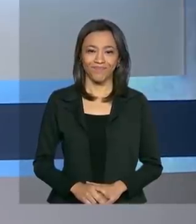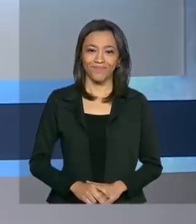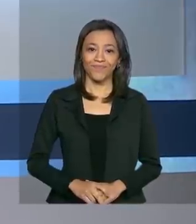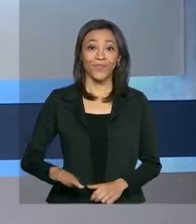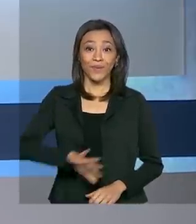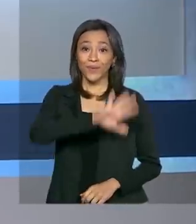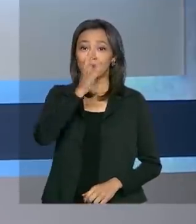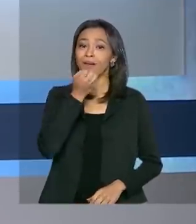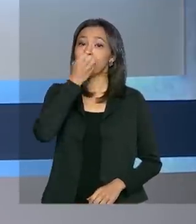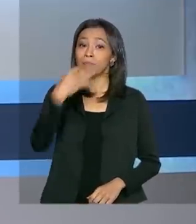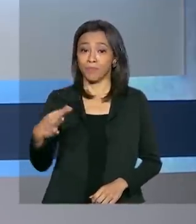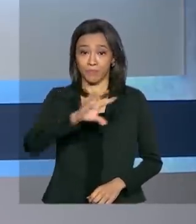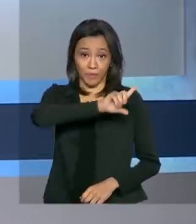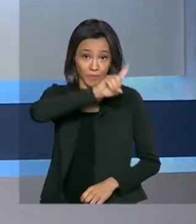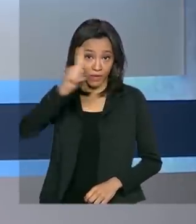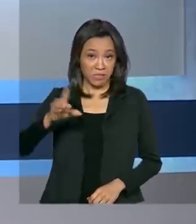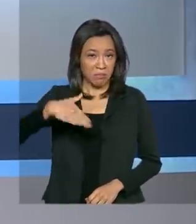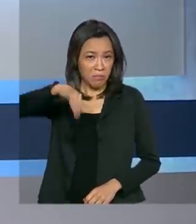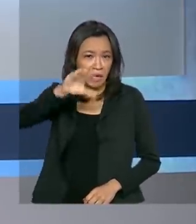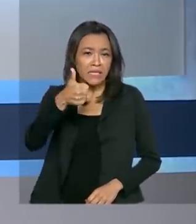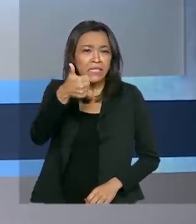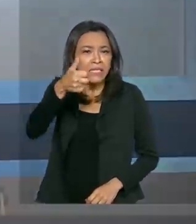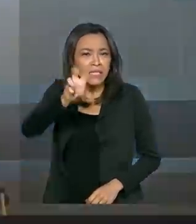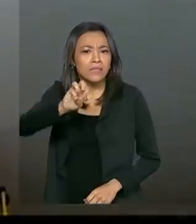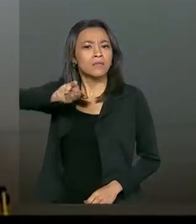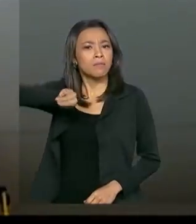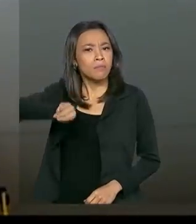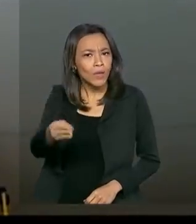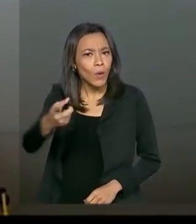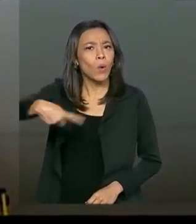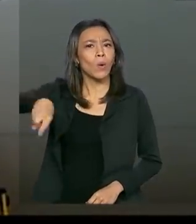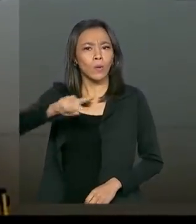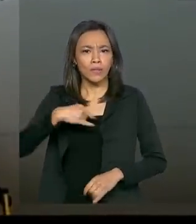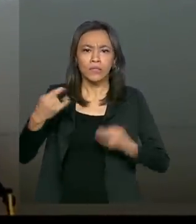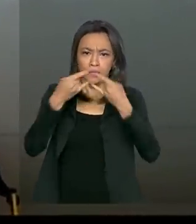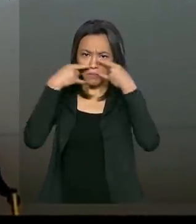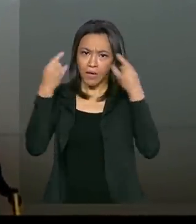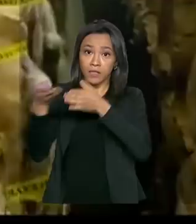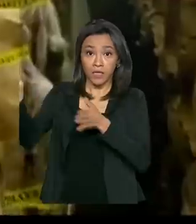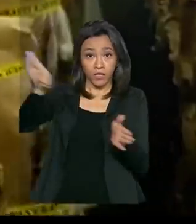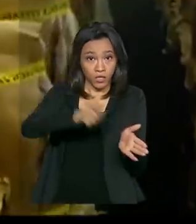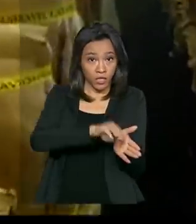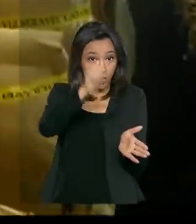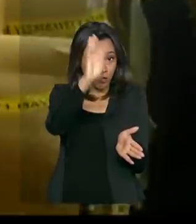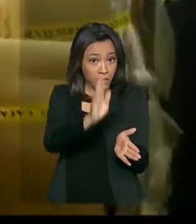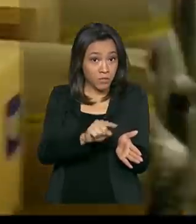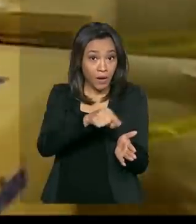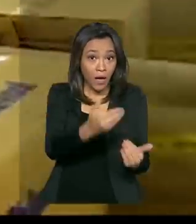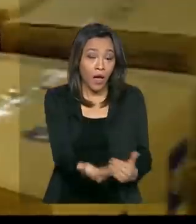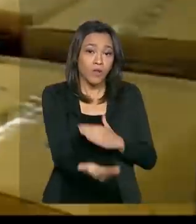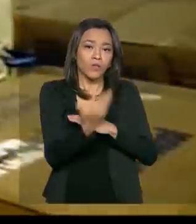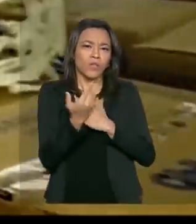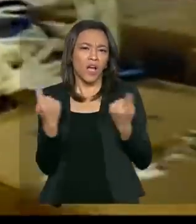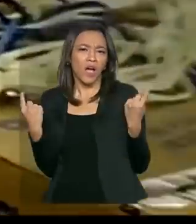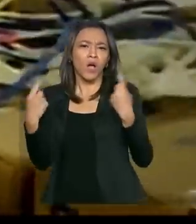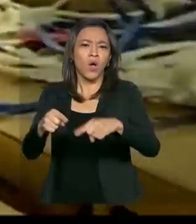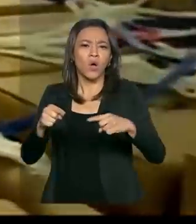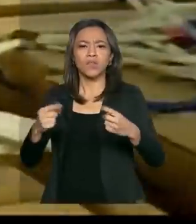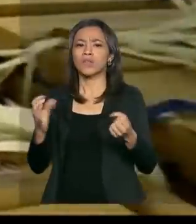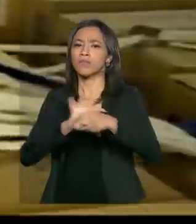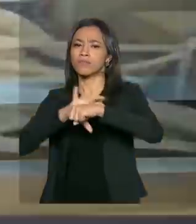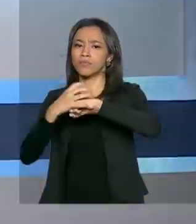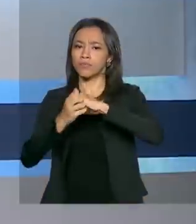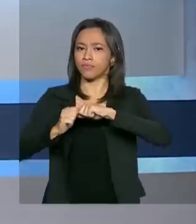Olá, bom dia! Mais 15 milhões de máscaras chegam ao Brasil para ajudar no combate à Covid-19.